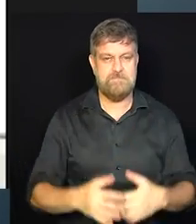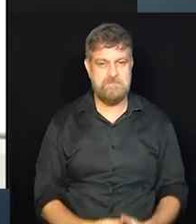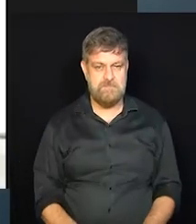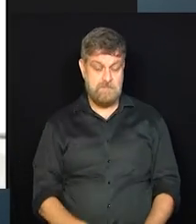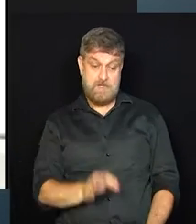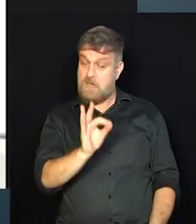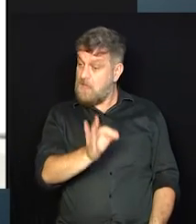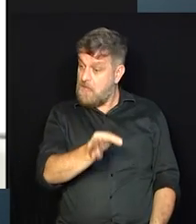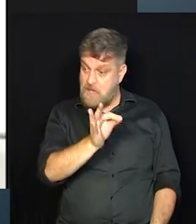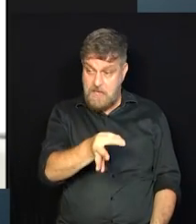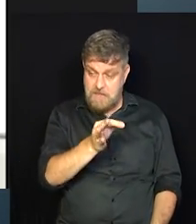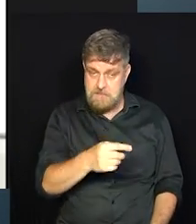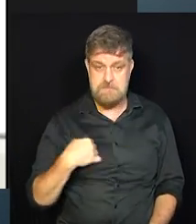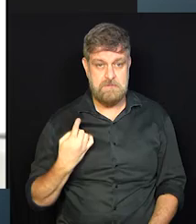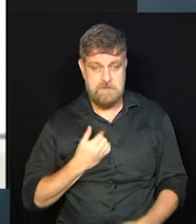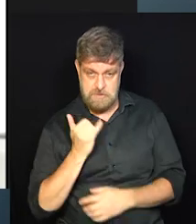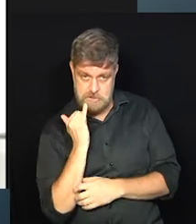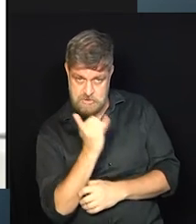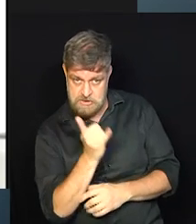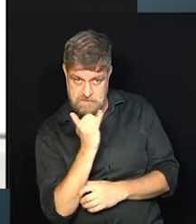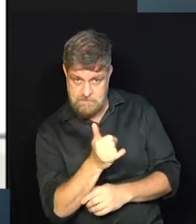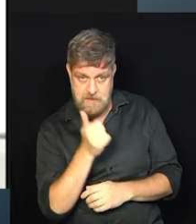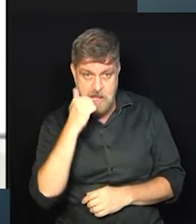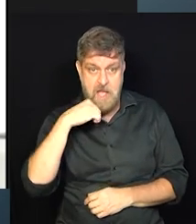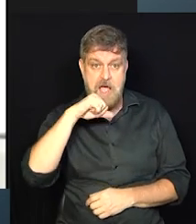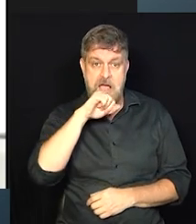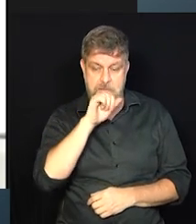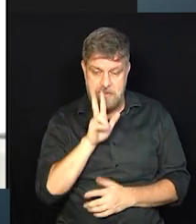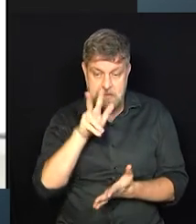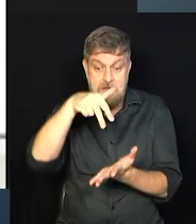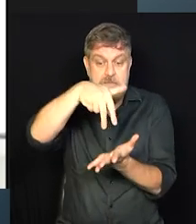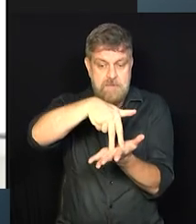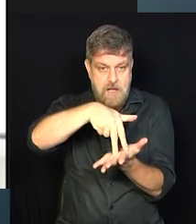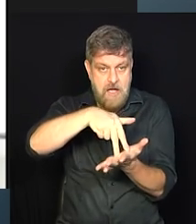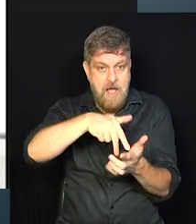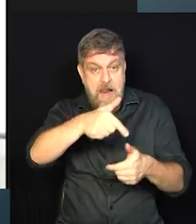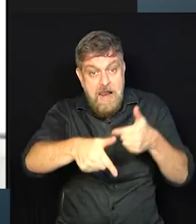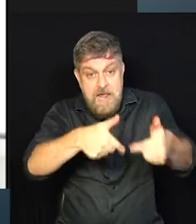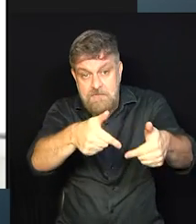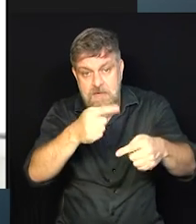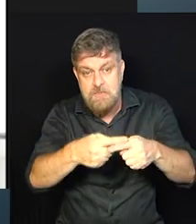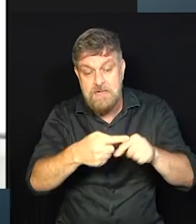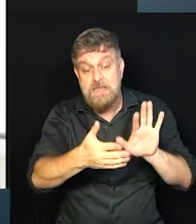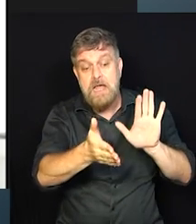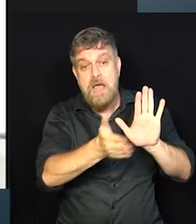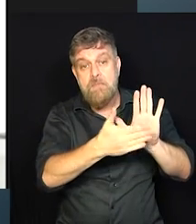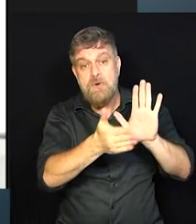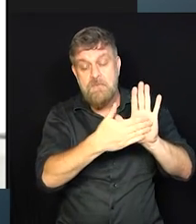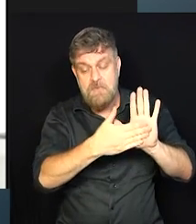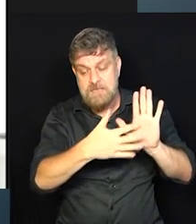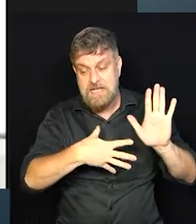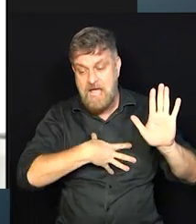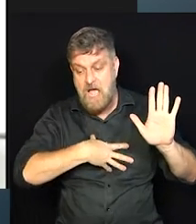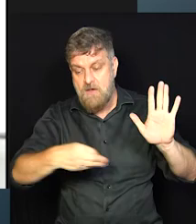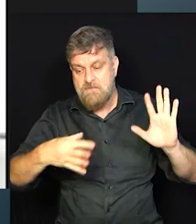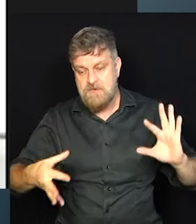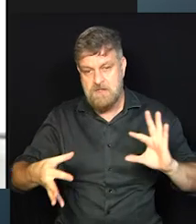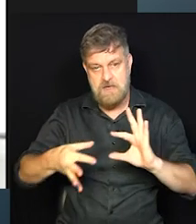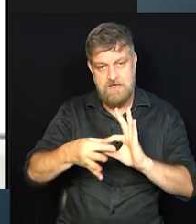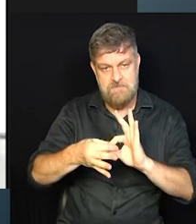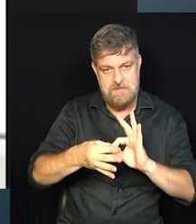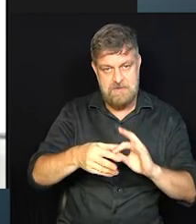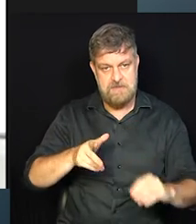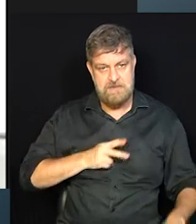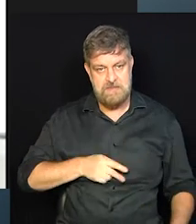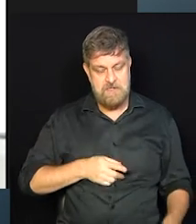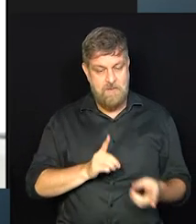É exatamente isso. A gente diz que ela só levanta para trabalhar porque ela tem um propósito com o filho dela. Então, é completamente o